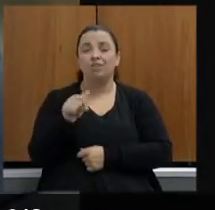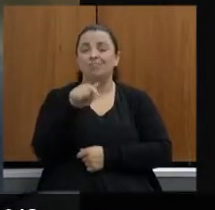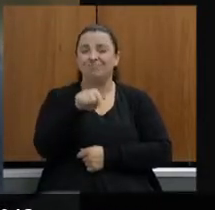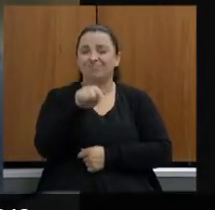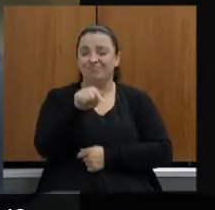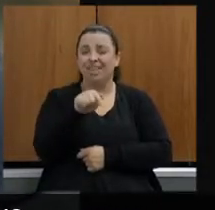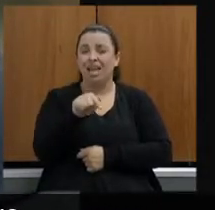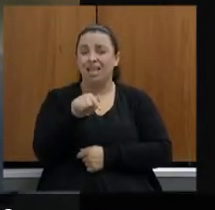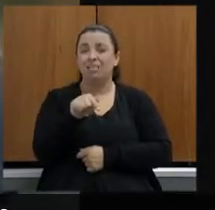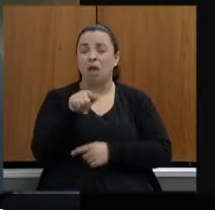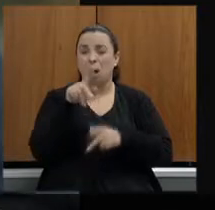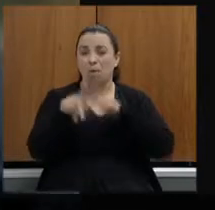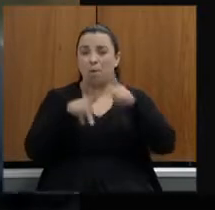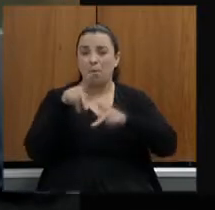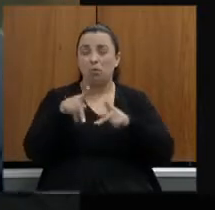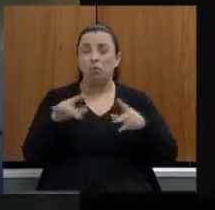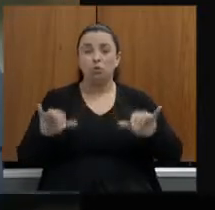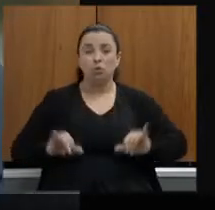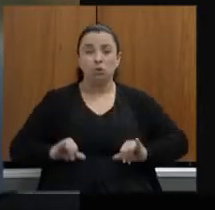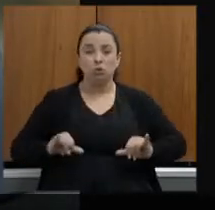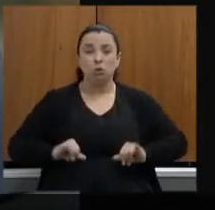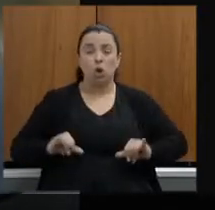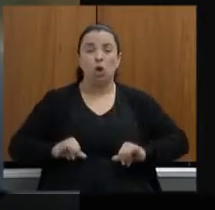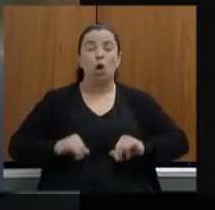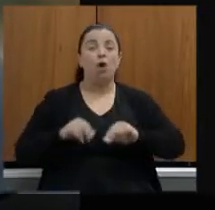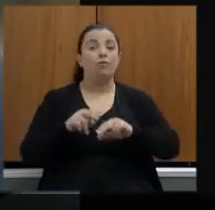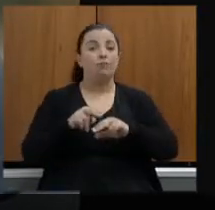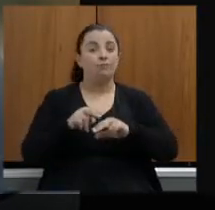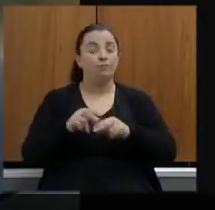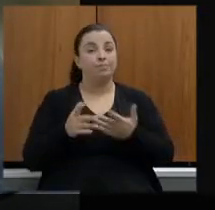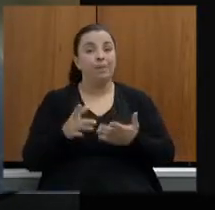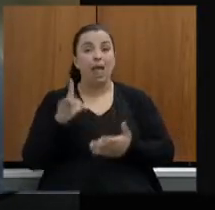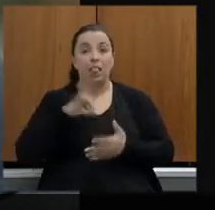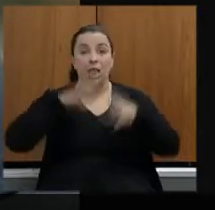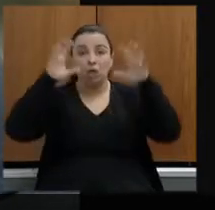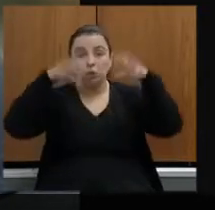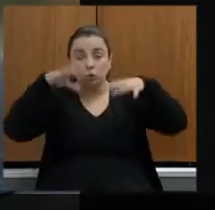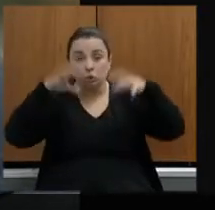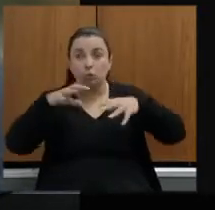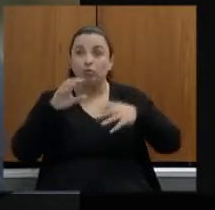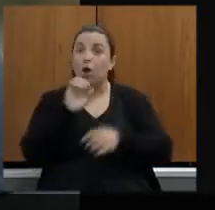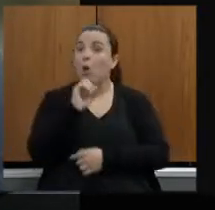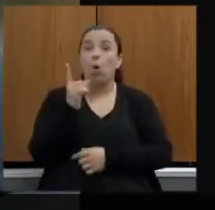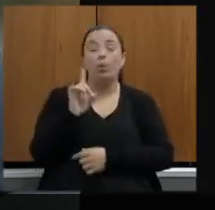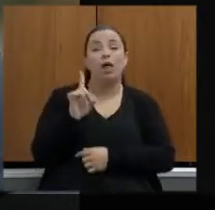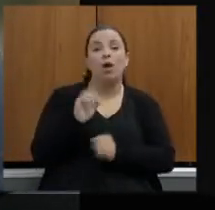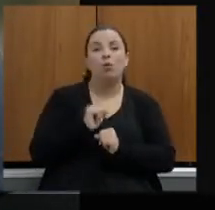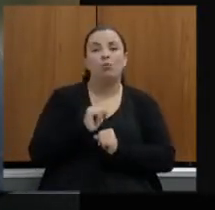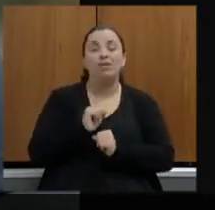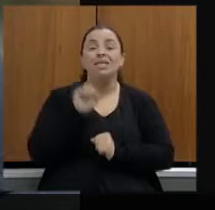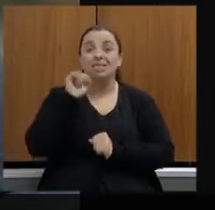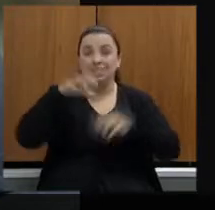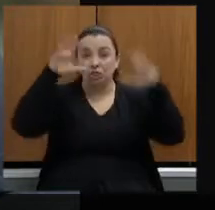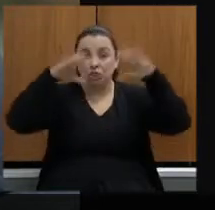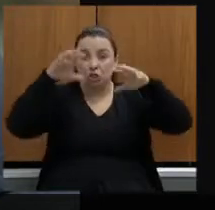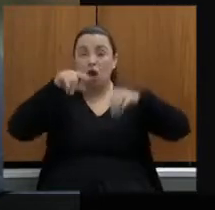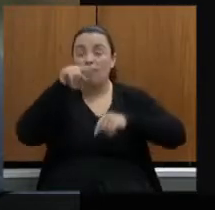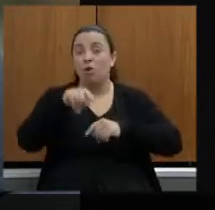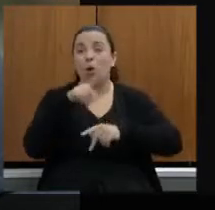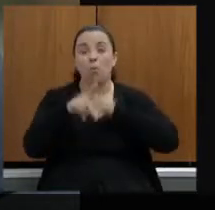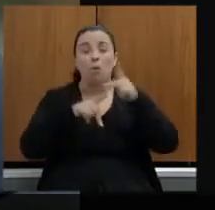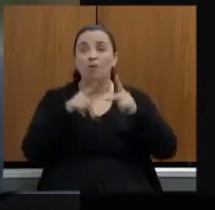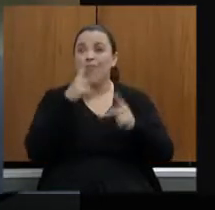não chovendo ou se chove pouco a população ali já fica ilhada e essa tem sido uma luta